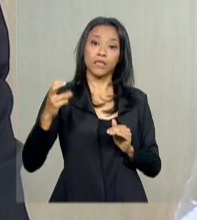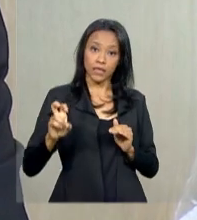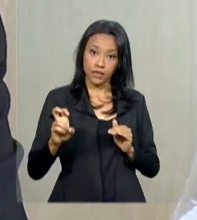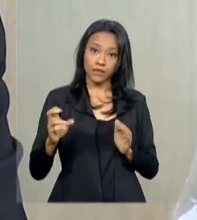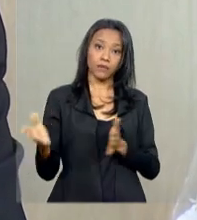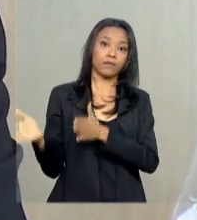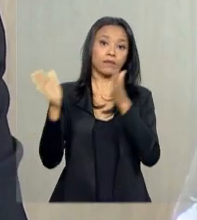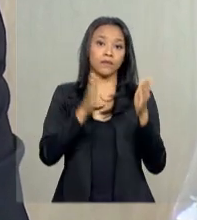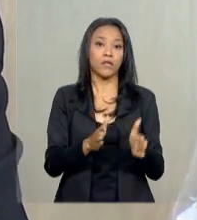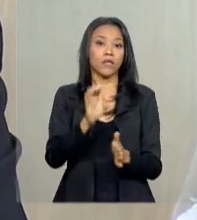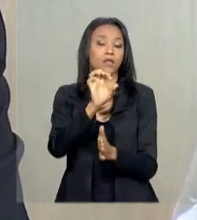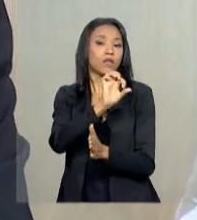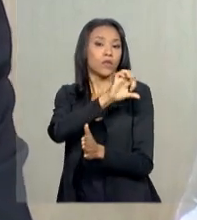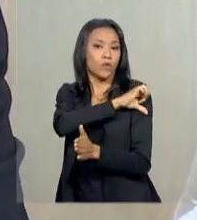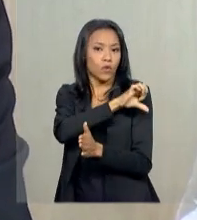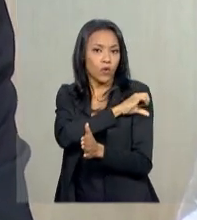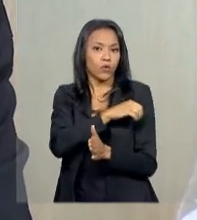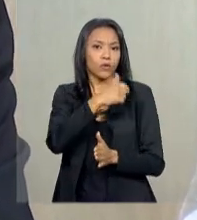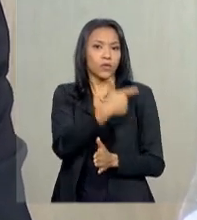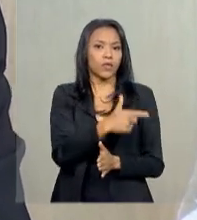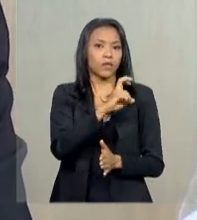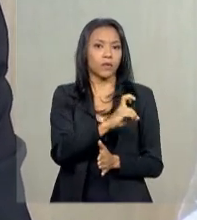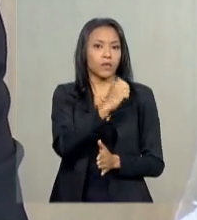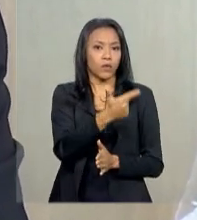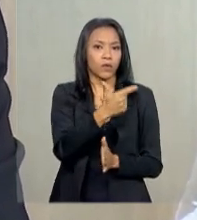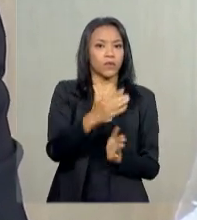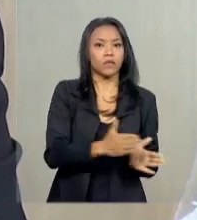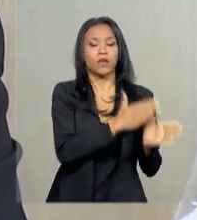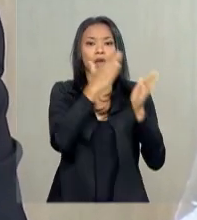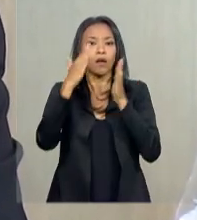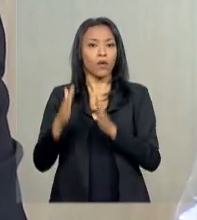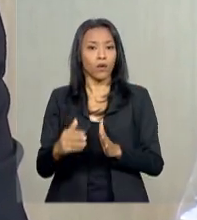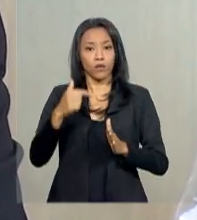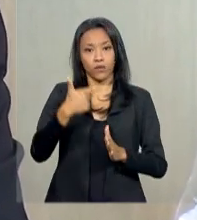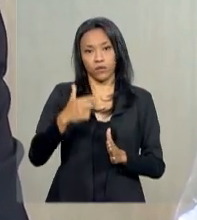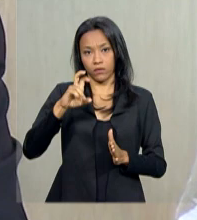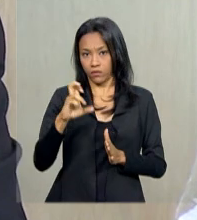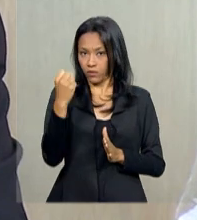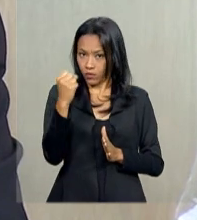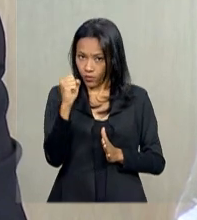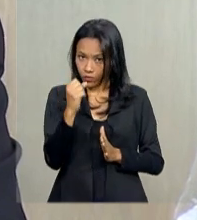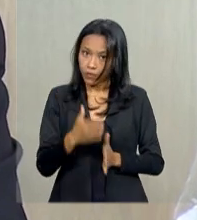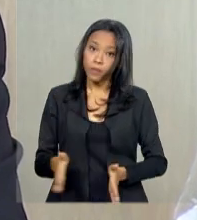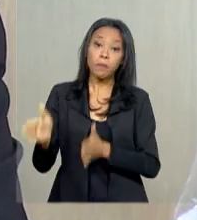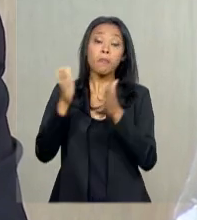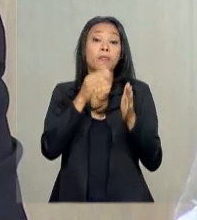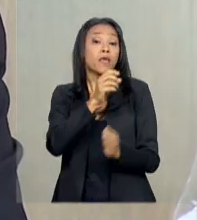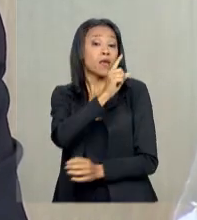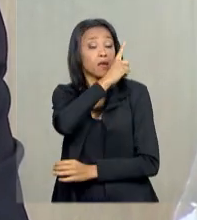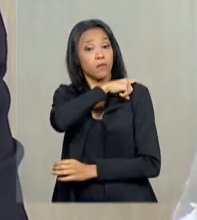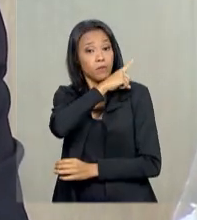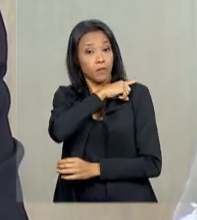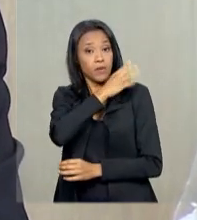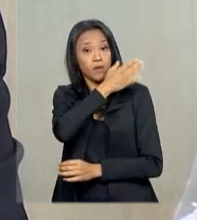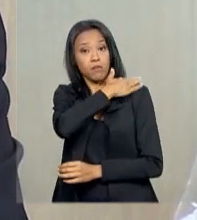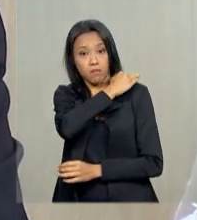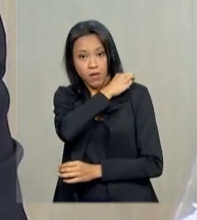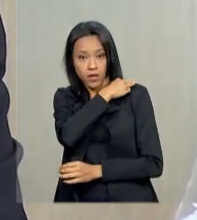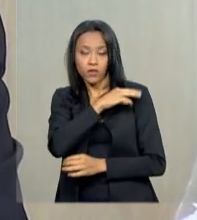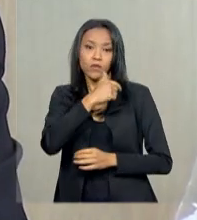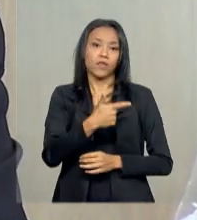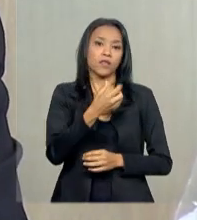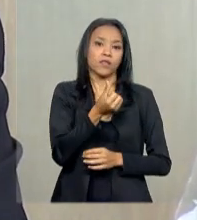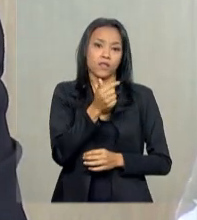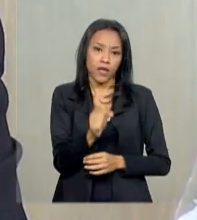nono ano, de 252 para 258. E no ensino médio, de 267